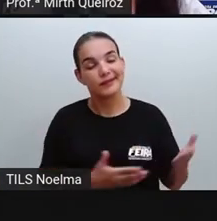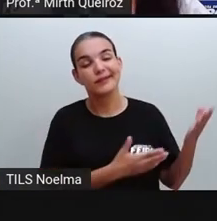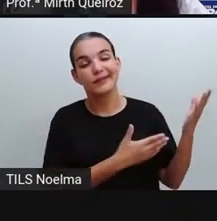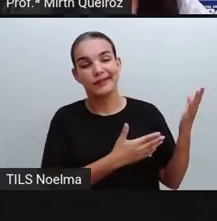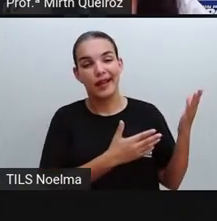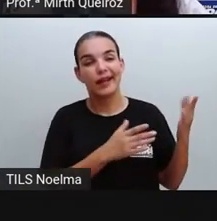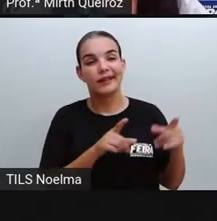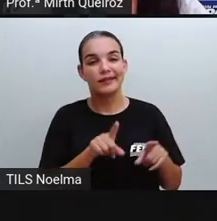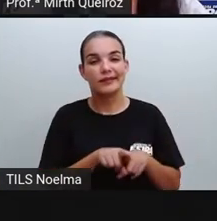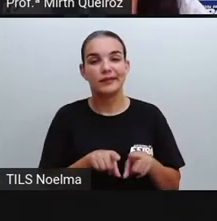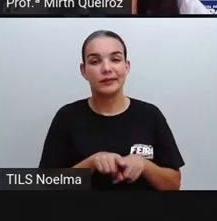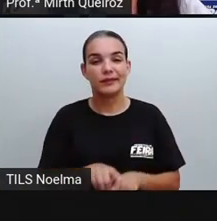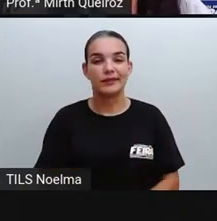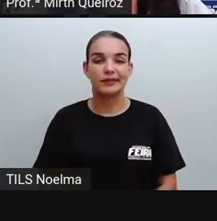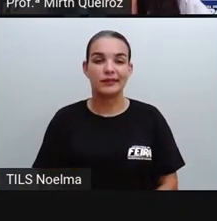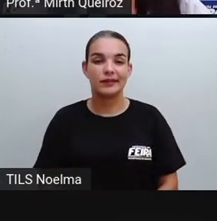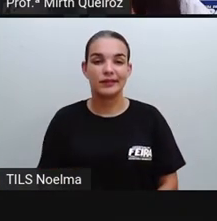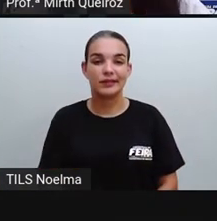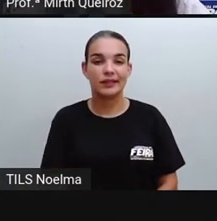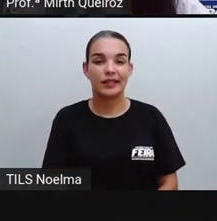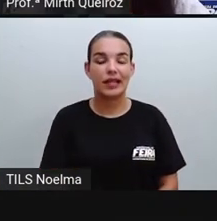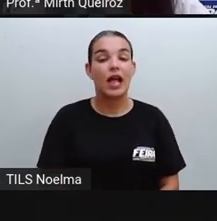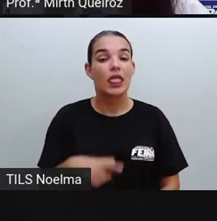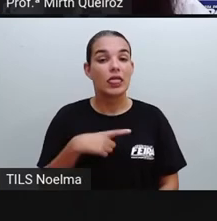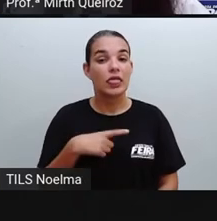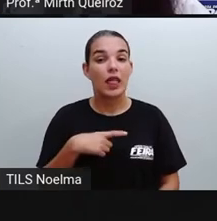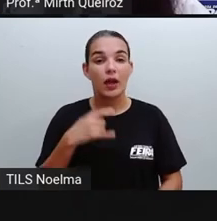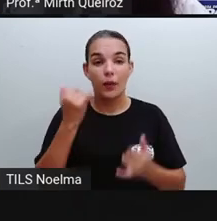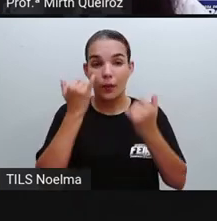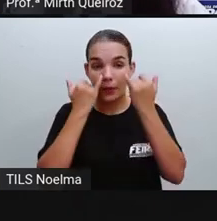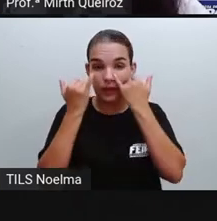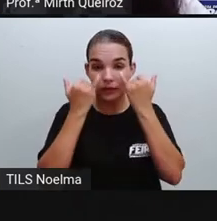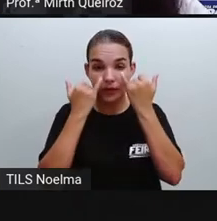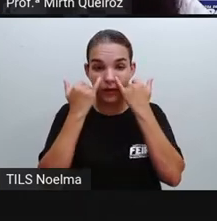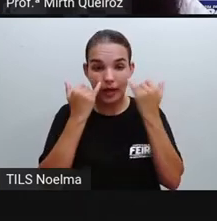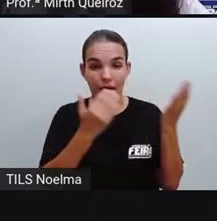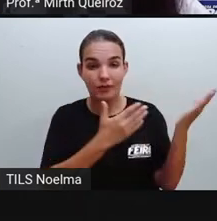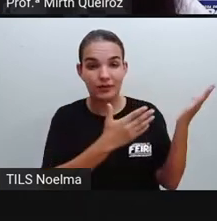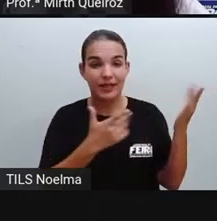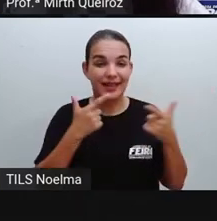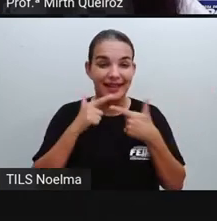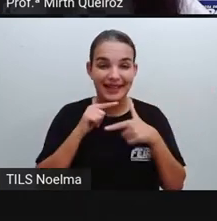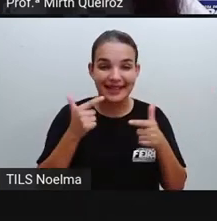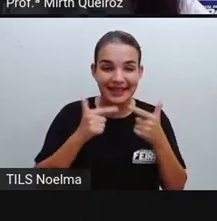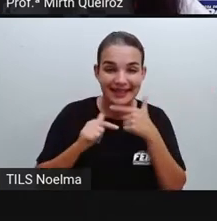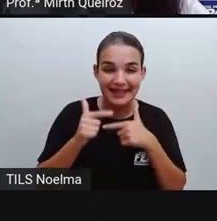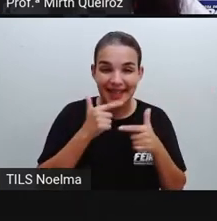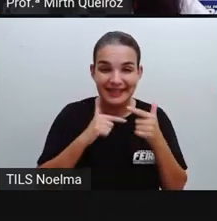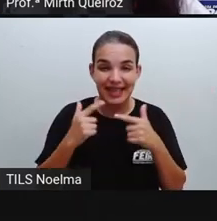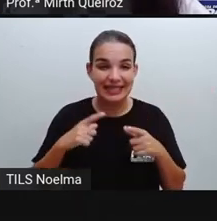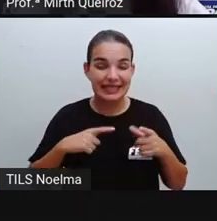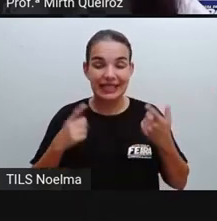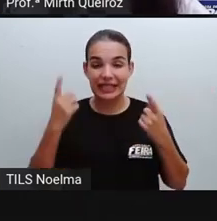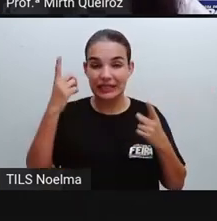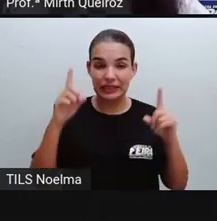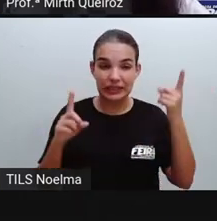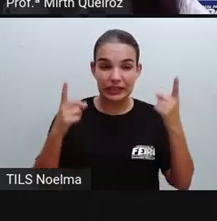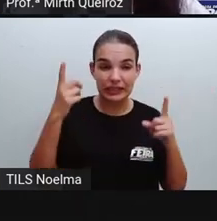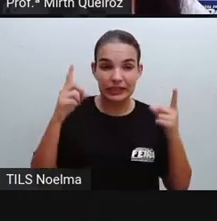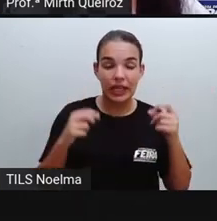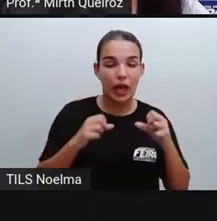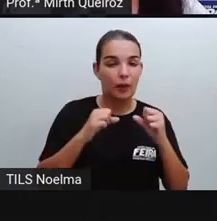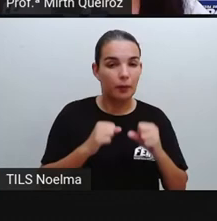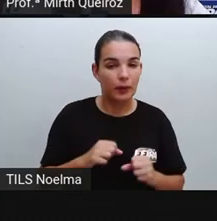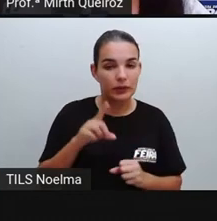comparativo. Nós temos os infográficos que são animados, né? Como eu disse para vocês, eles